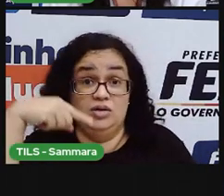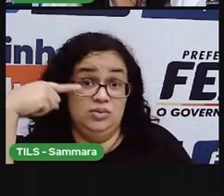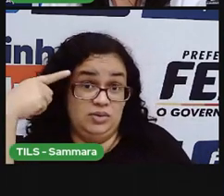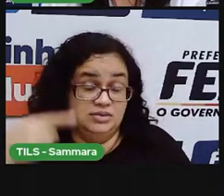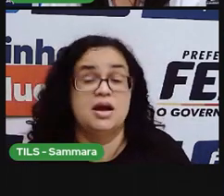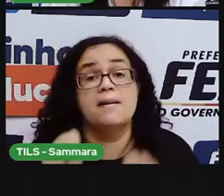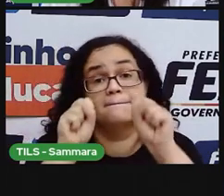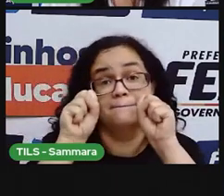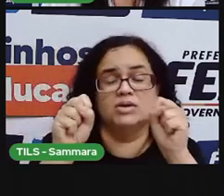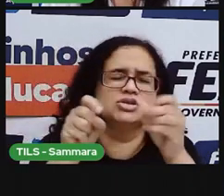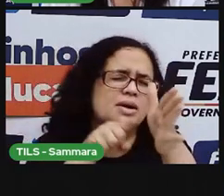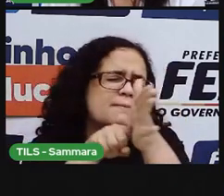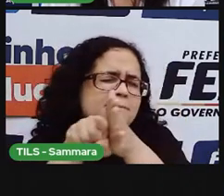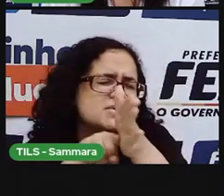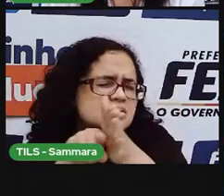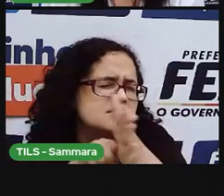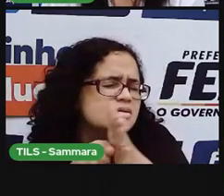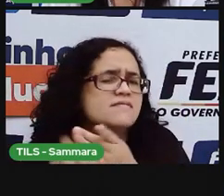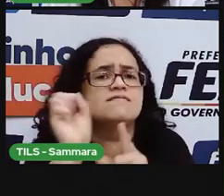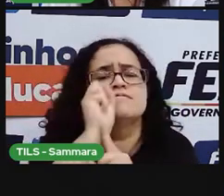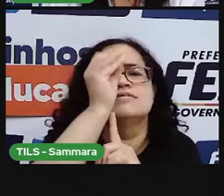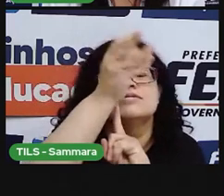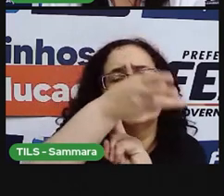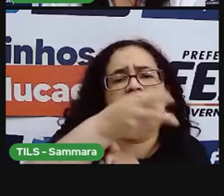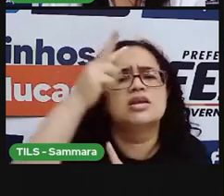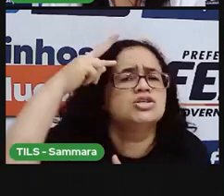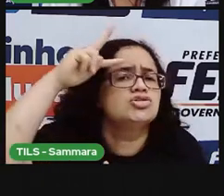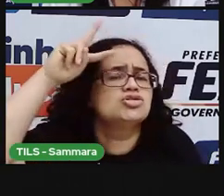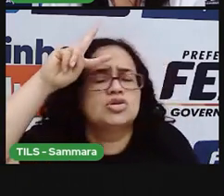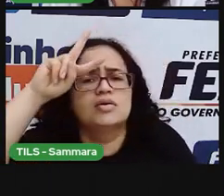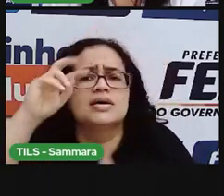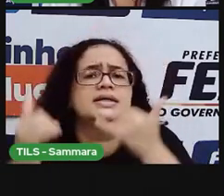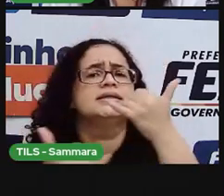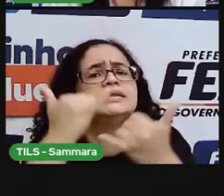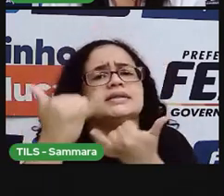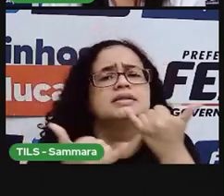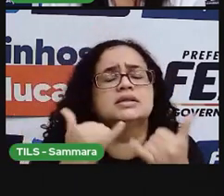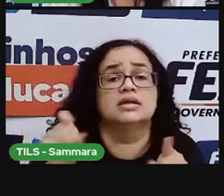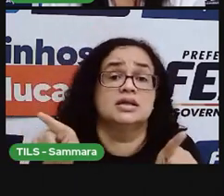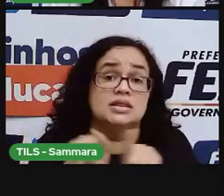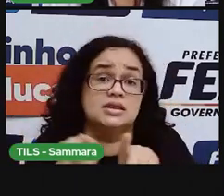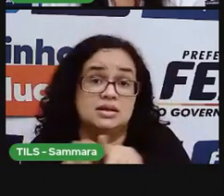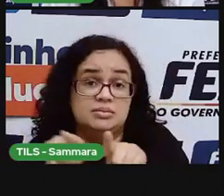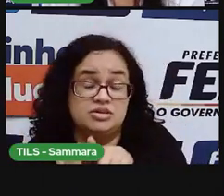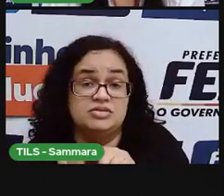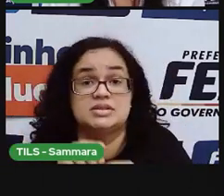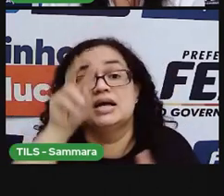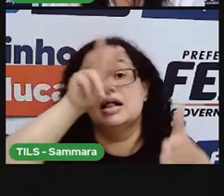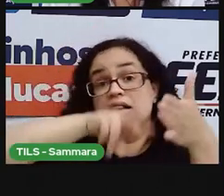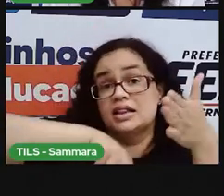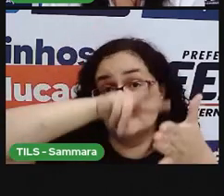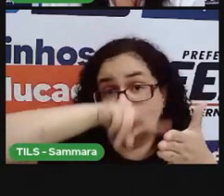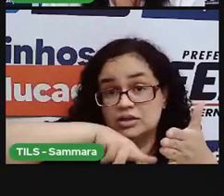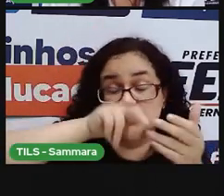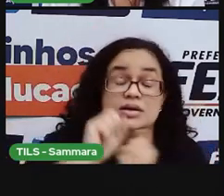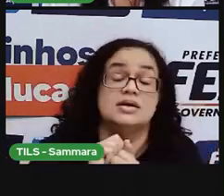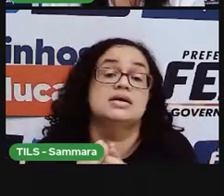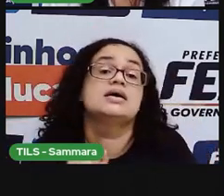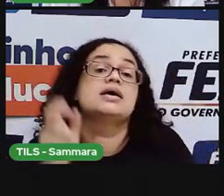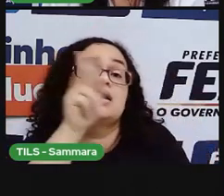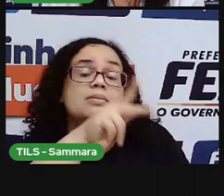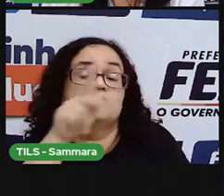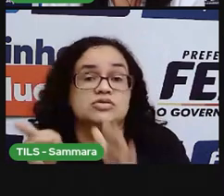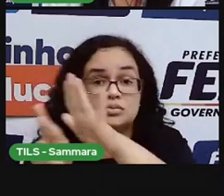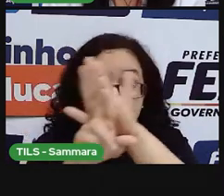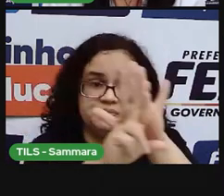Agora você pode pesquisar fábulas na internet. E também fazer a leitura dessas fábulas que eu mostrou.